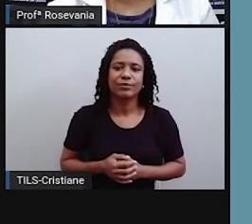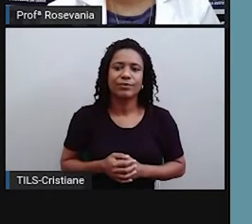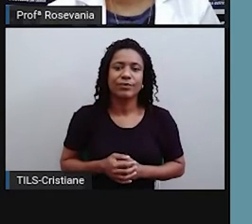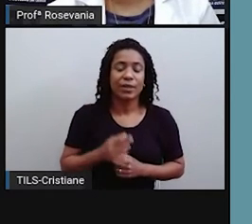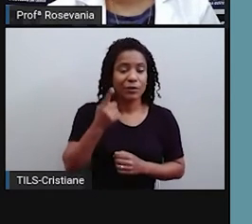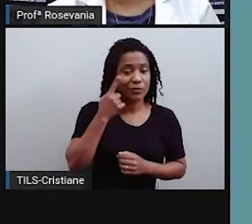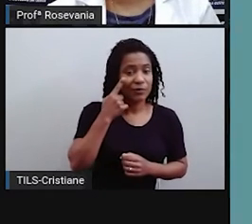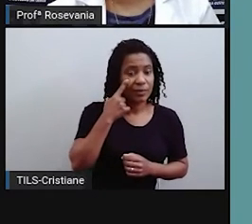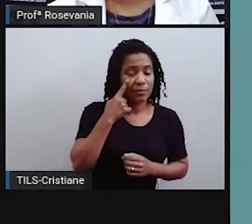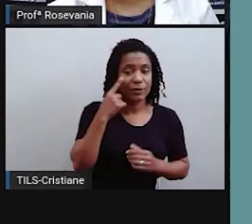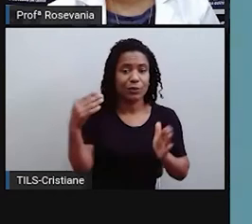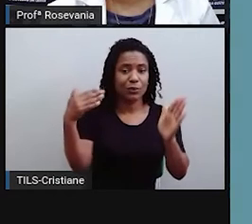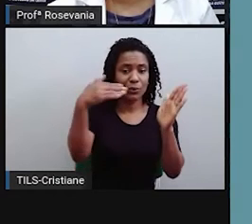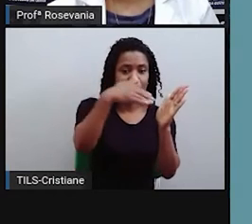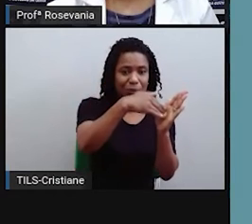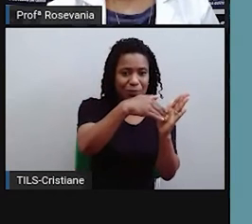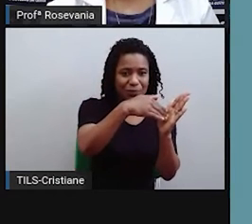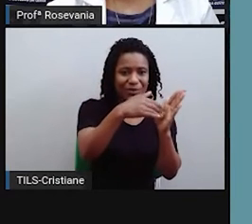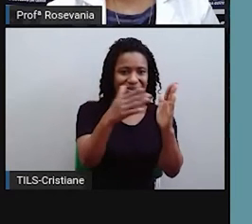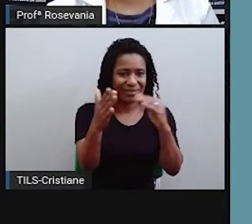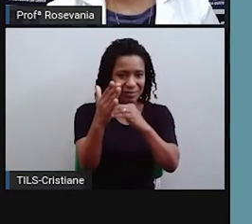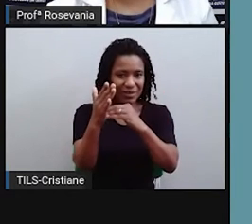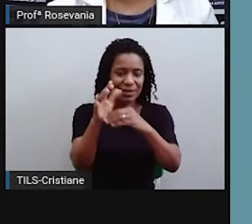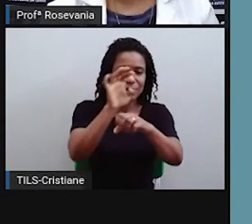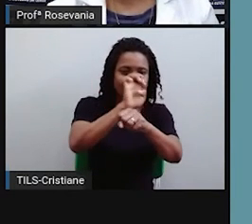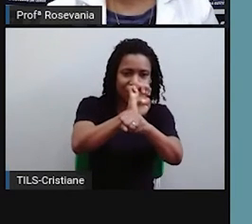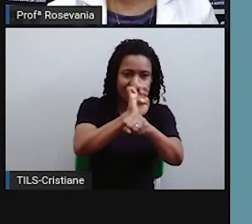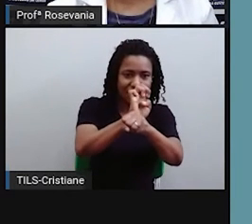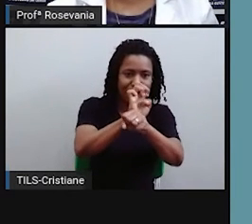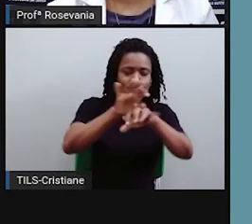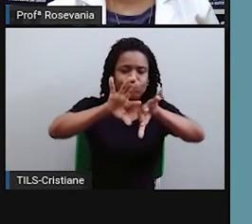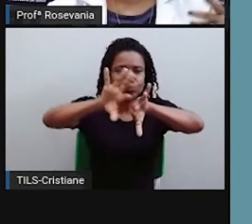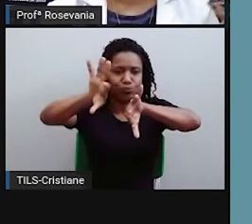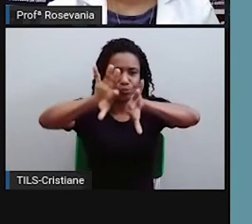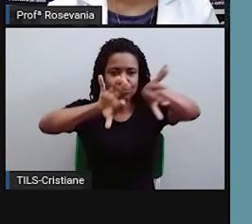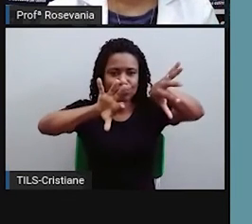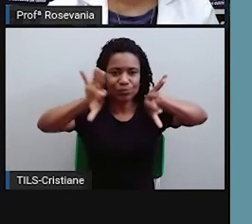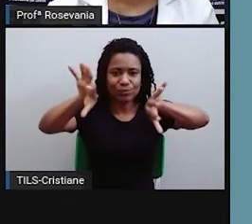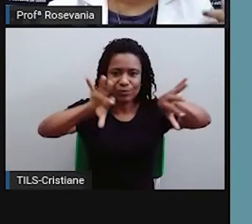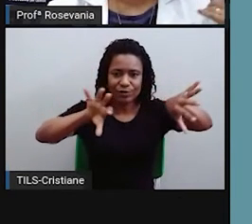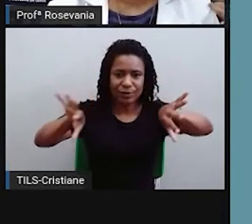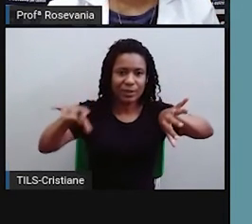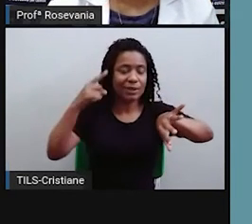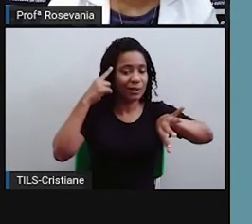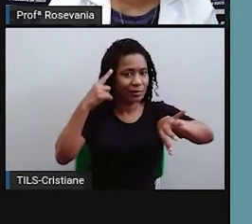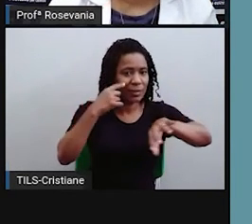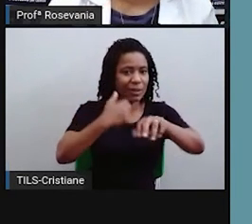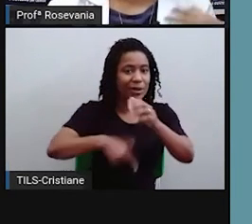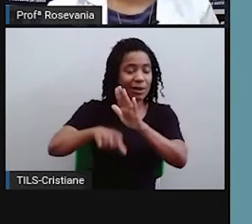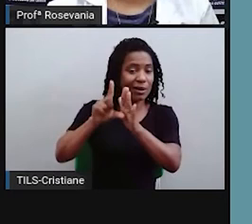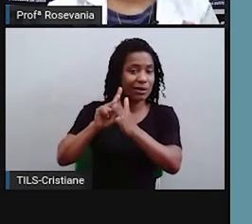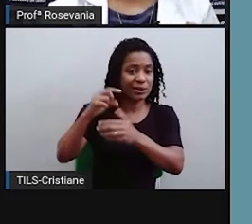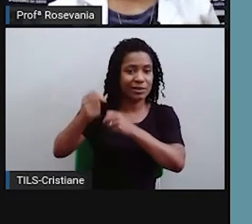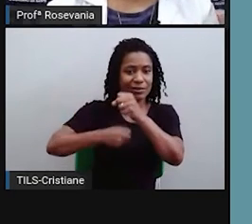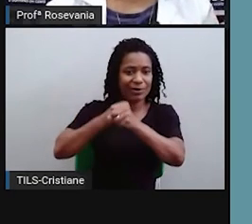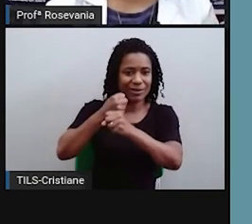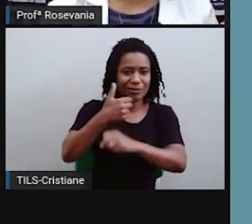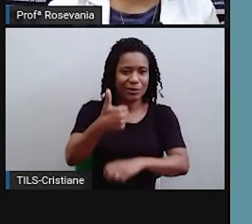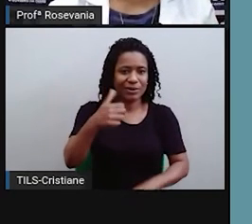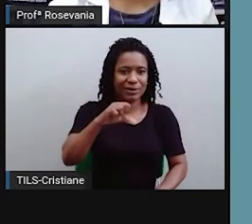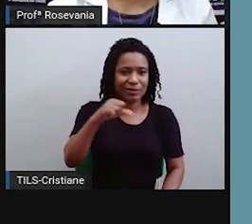estados que foi sendo construído, é claro que antes de 1822 a gente já tinha outros tipos de